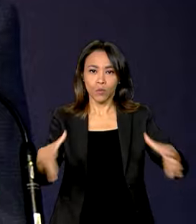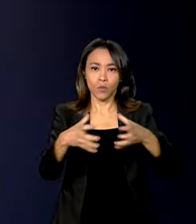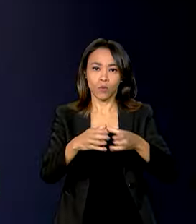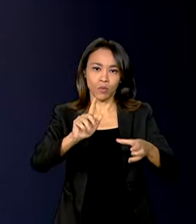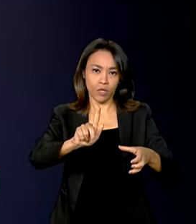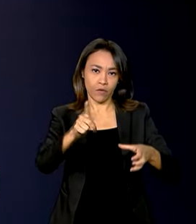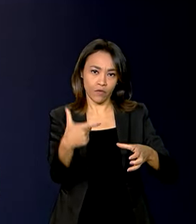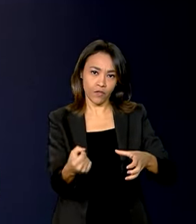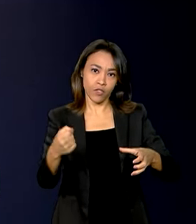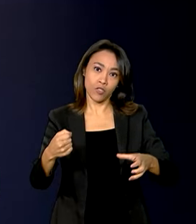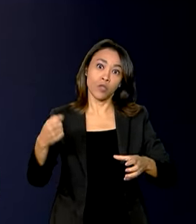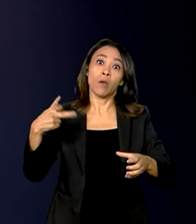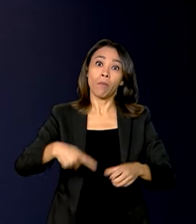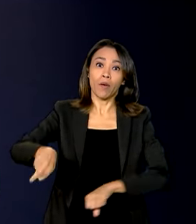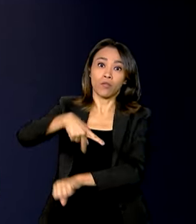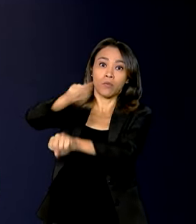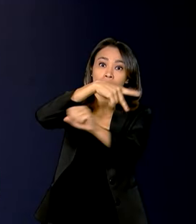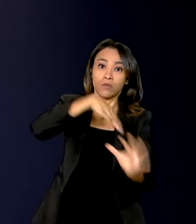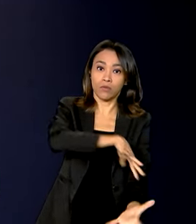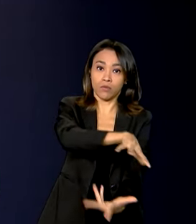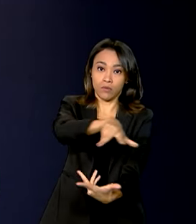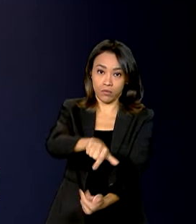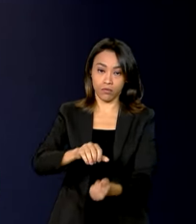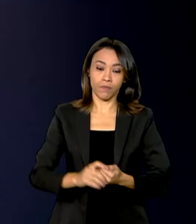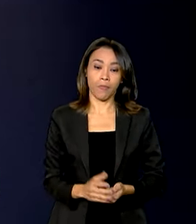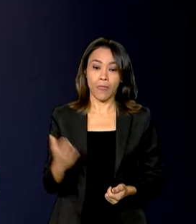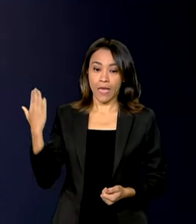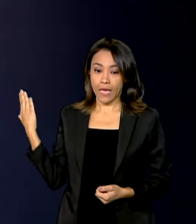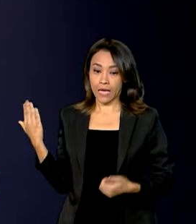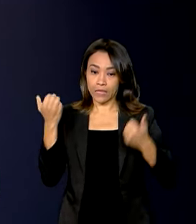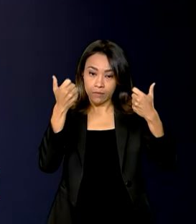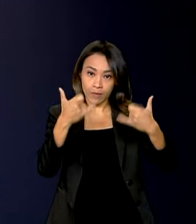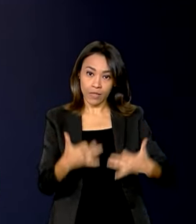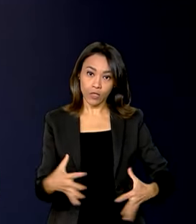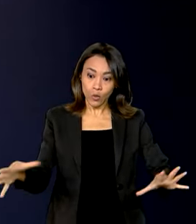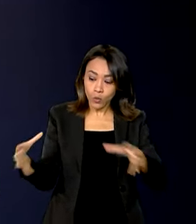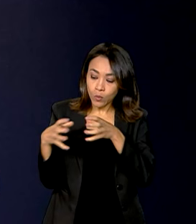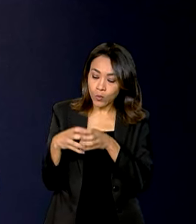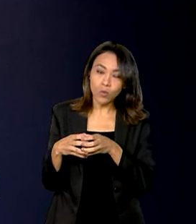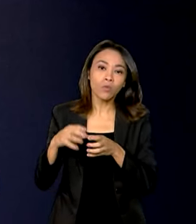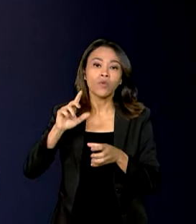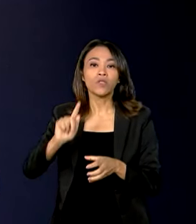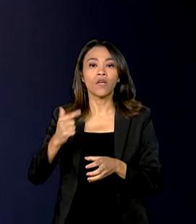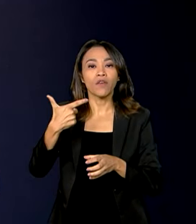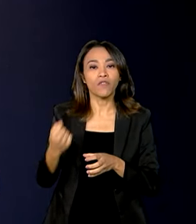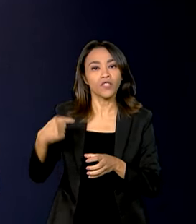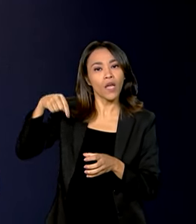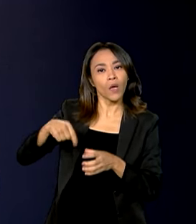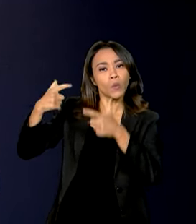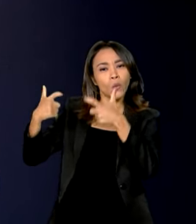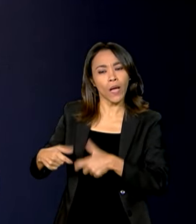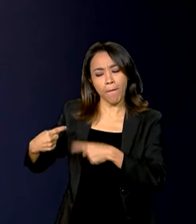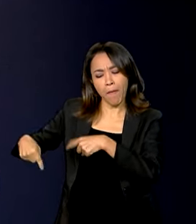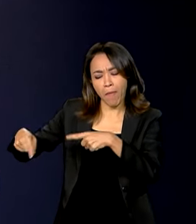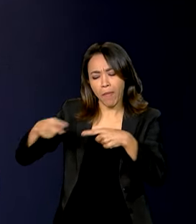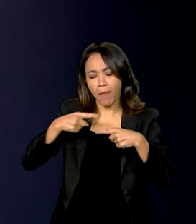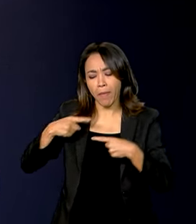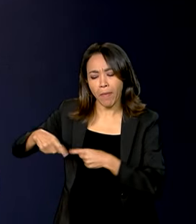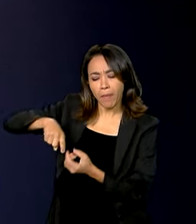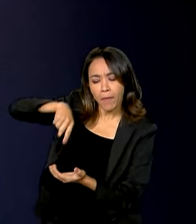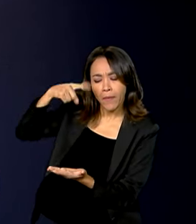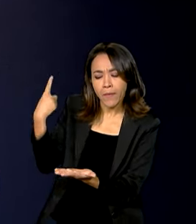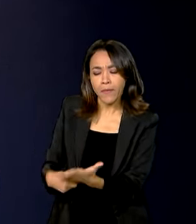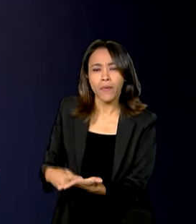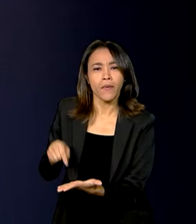mundial. Acreditamos que o G20 precisa ser o espaço para afirmar a importância da humanidade e